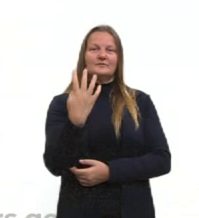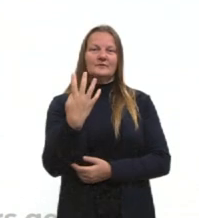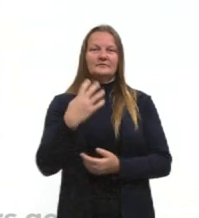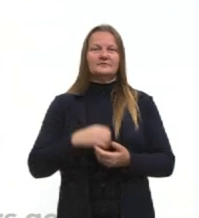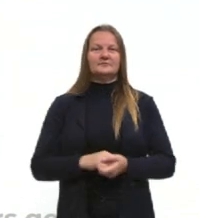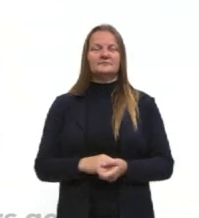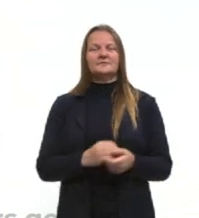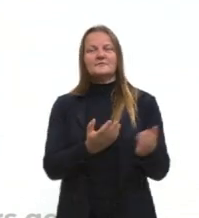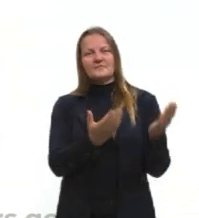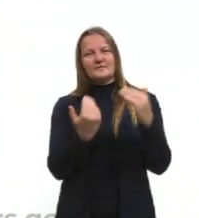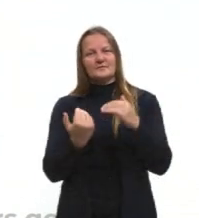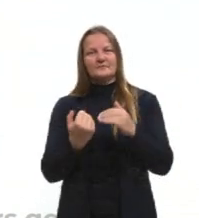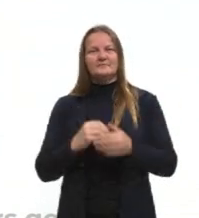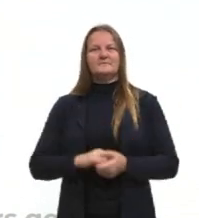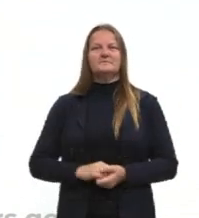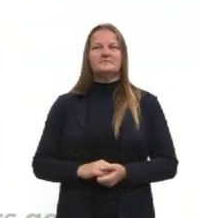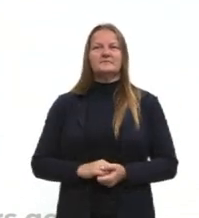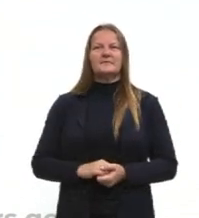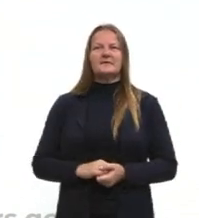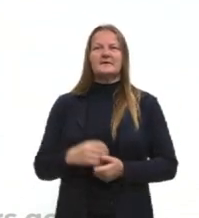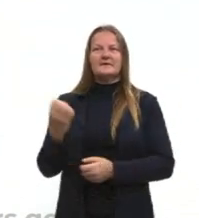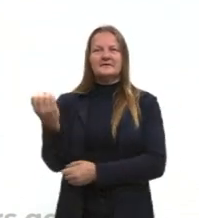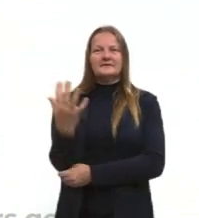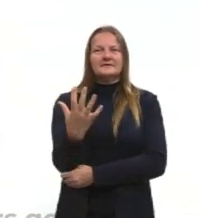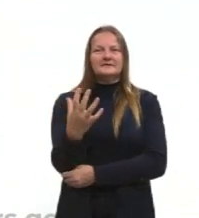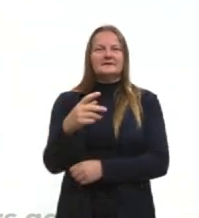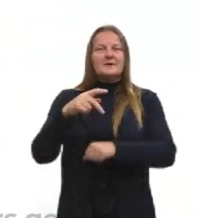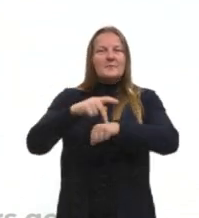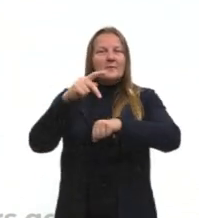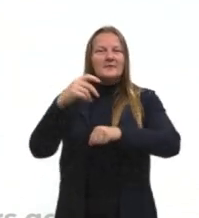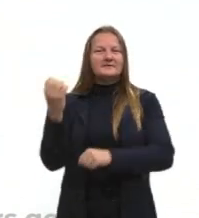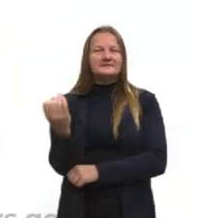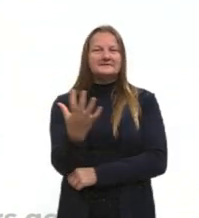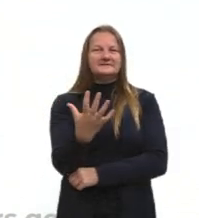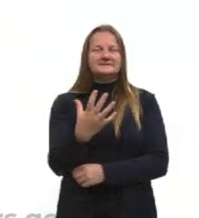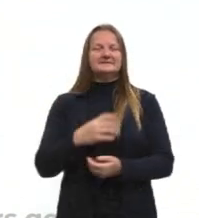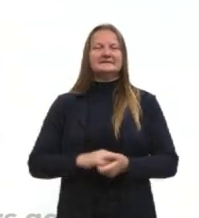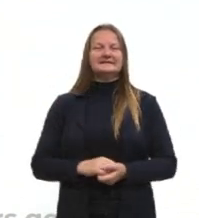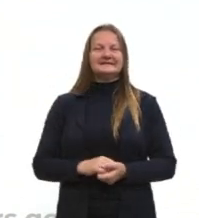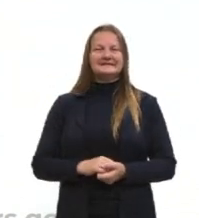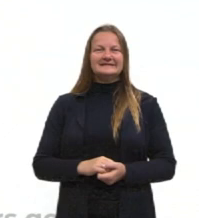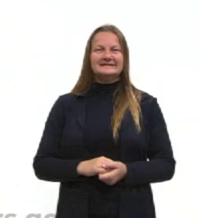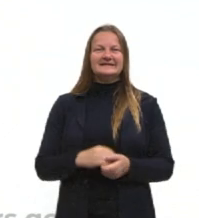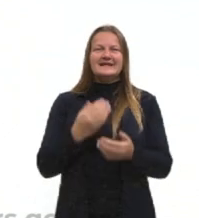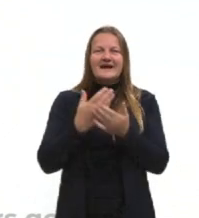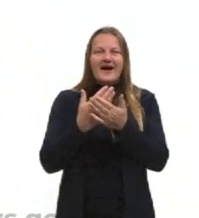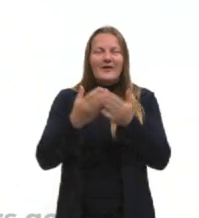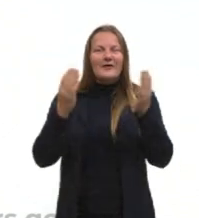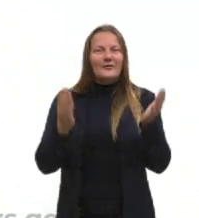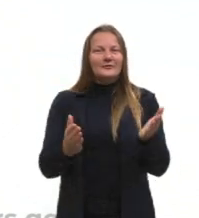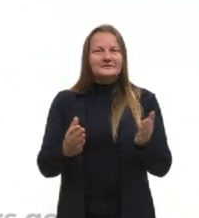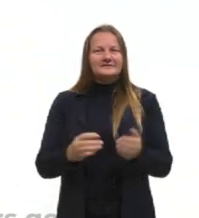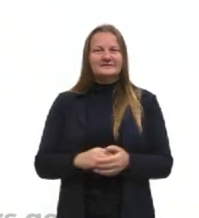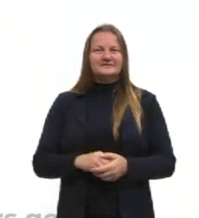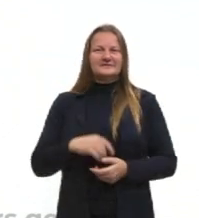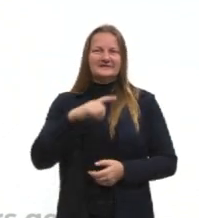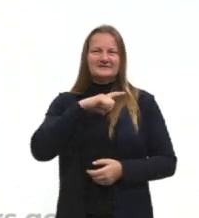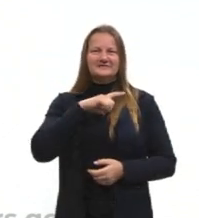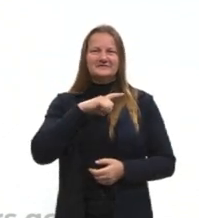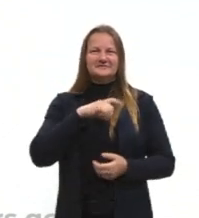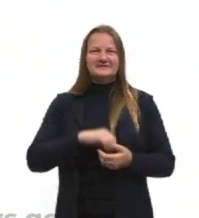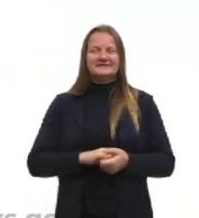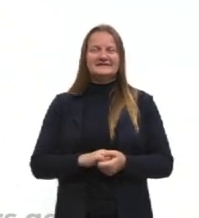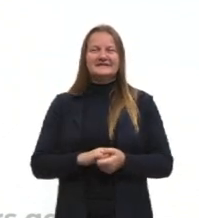Vamos lá. Modernidade versus pós-modernidade. Olha, nessa aula a gente vai dar mais ênfase à questão da